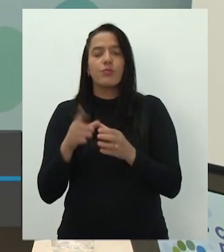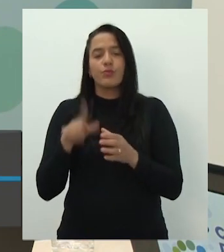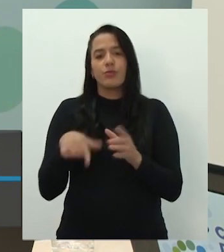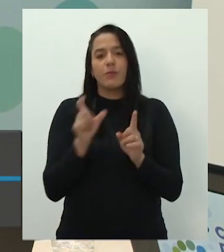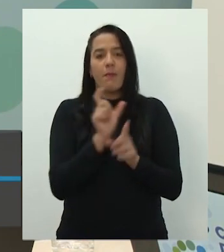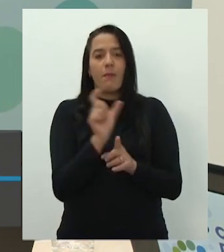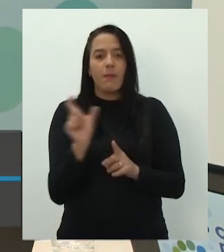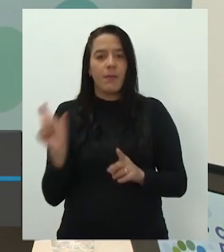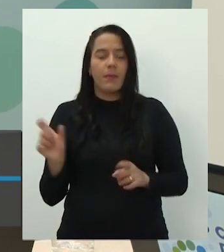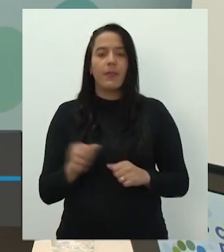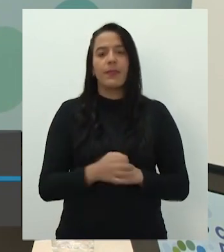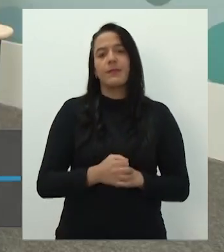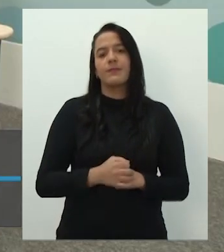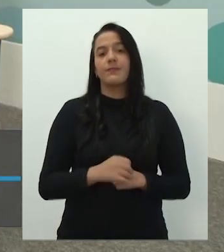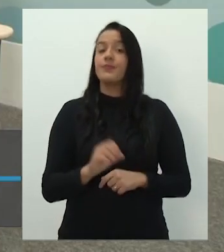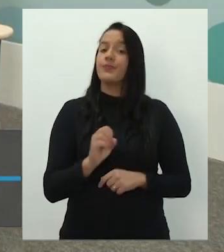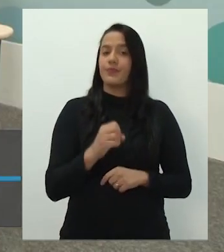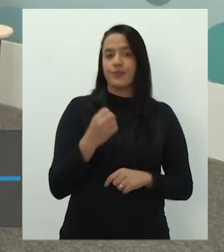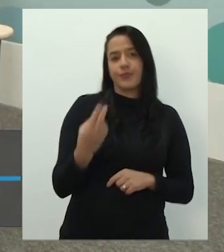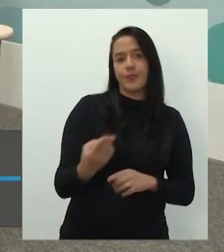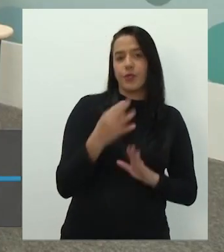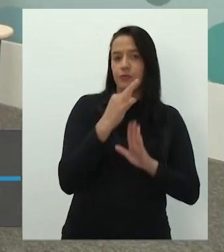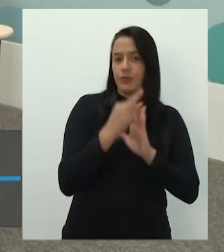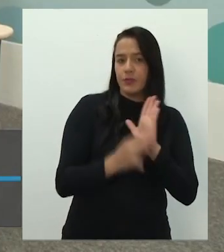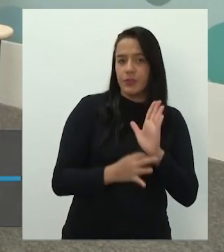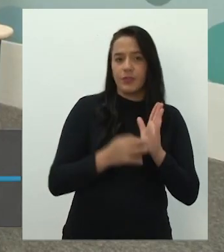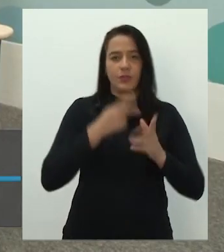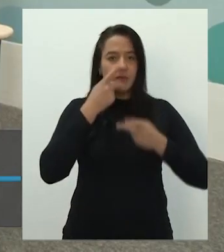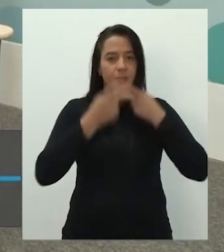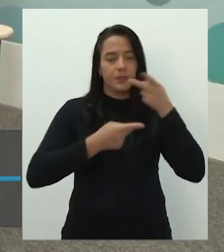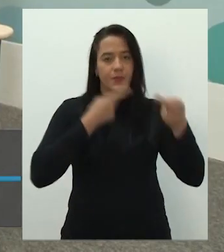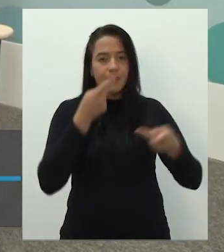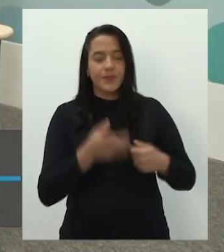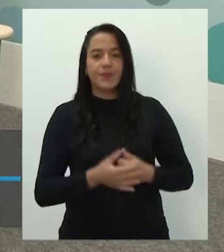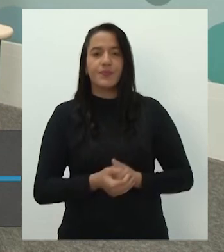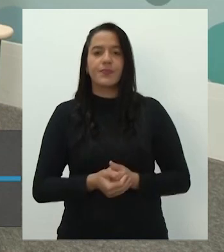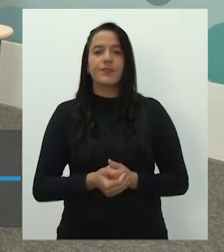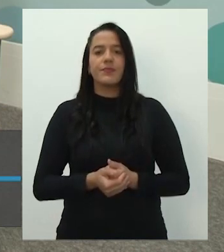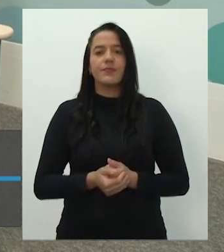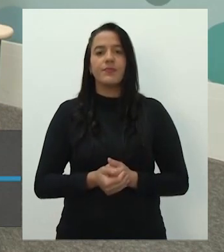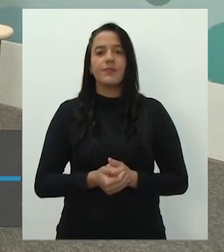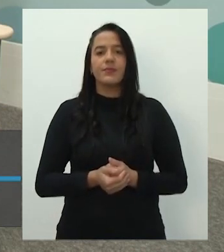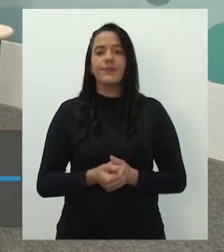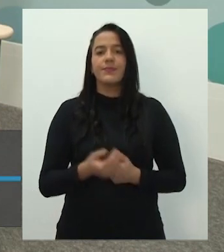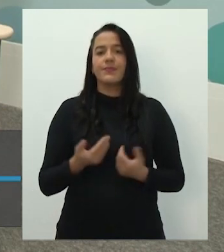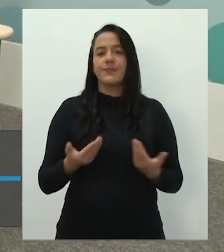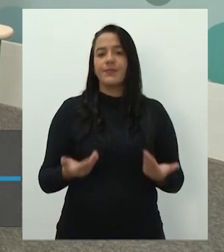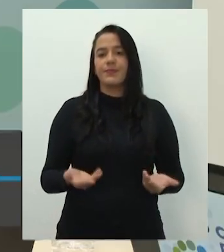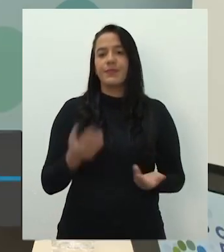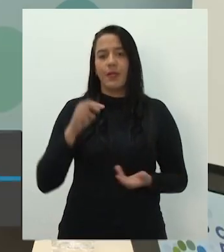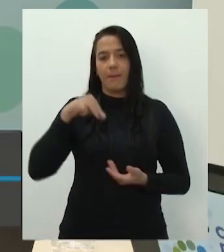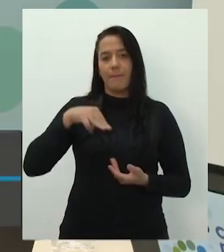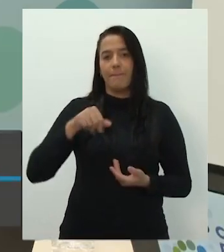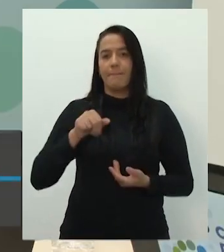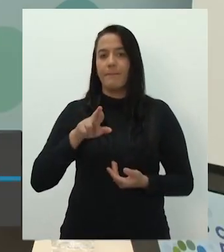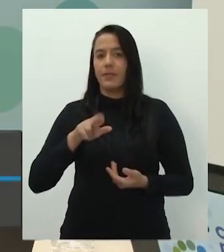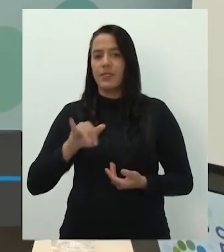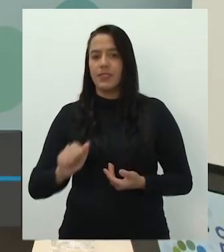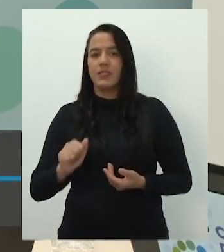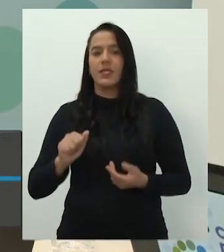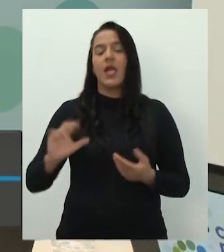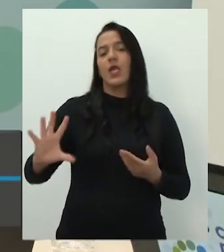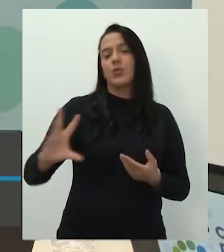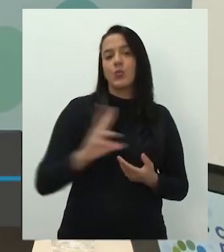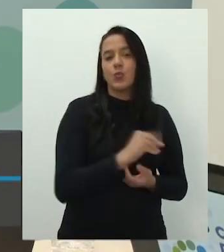ser uma narrativa. Boa. É uma forma de expressão por palavras. Olha isso daqui. A Maria Luíza, a Maria Luíza diz, é tudo que